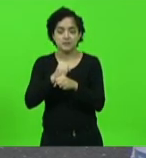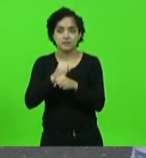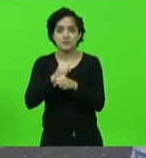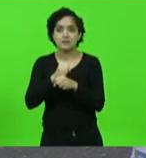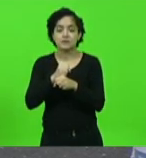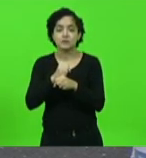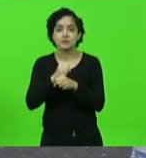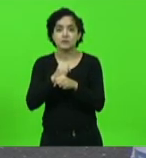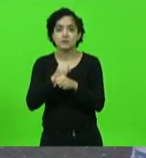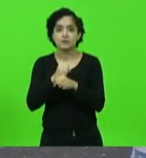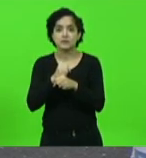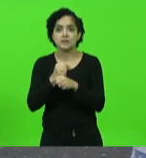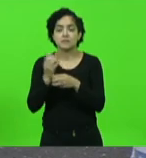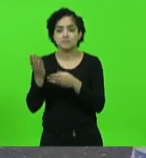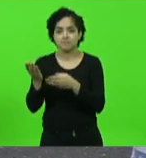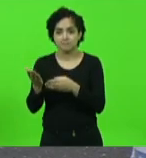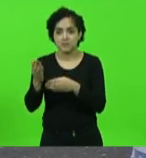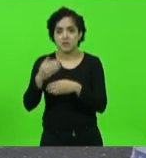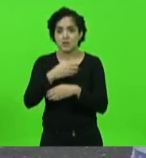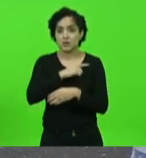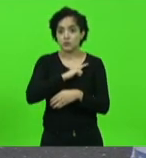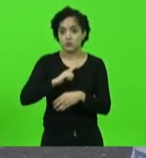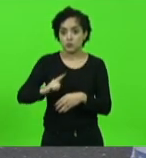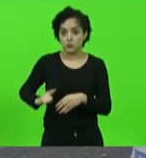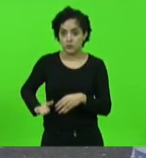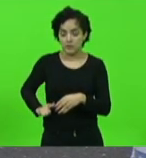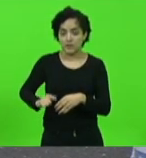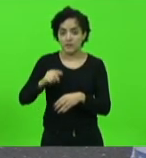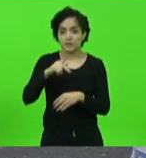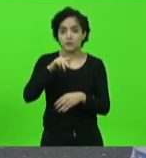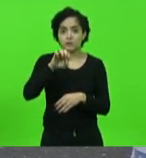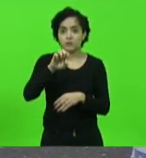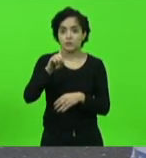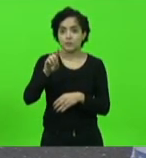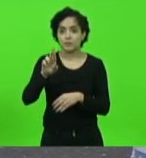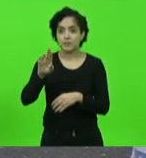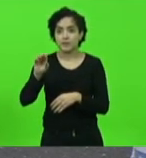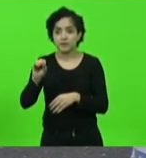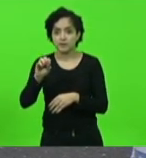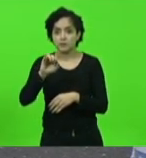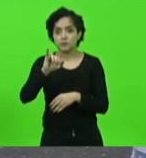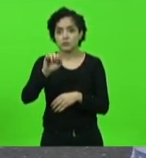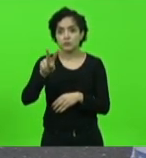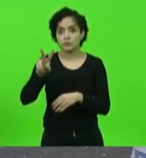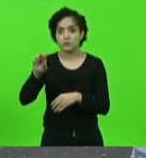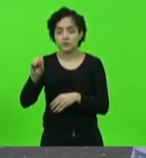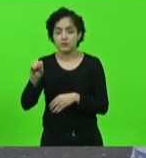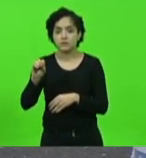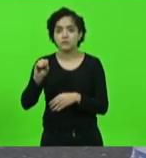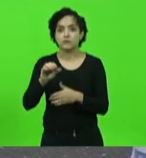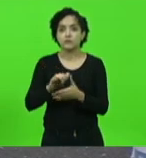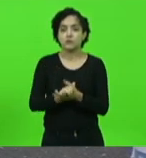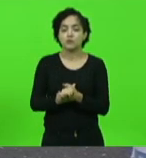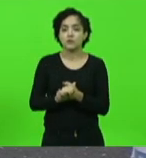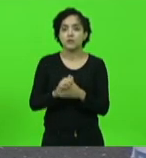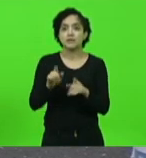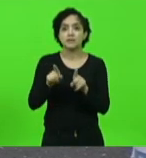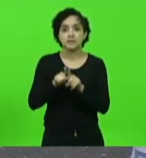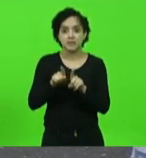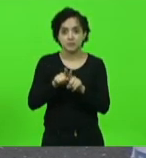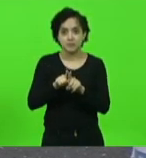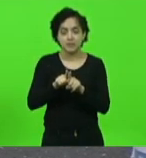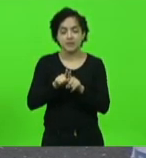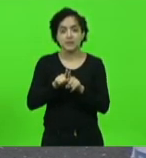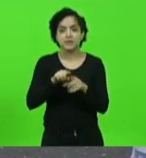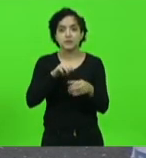através do governador Pedro Ivo tendo como vice Cacildo Maldani Pedro Ivo do